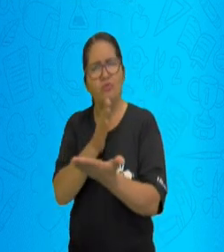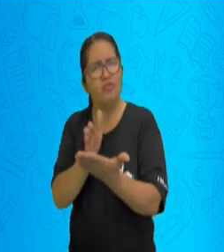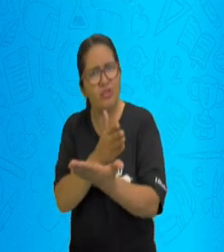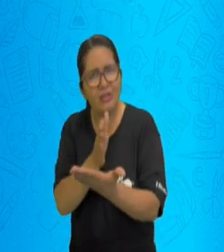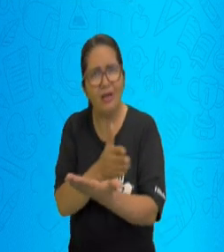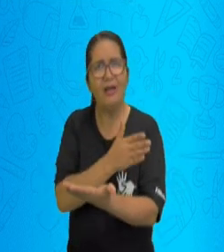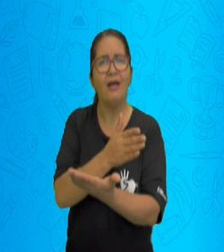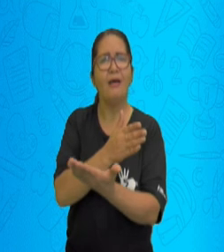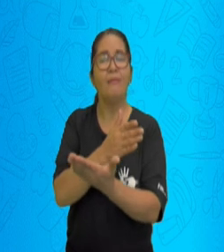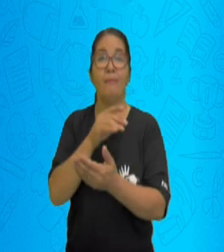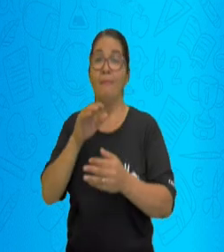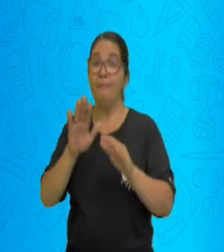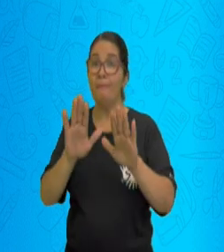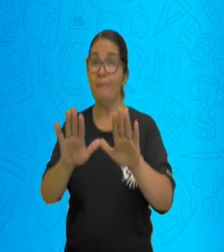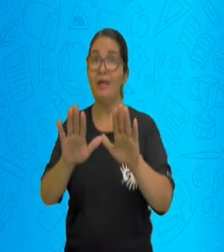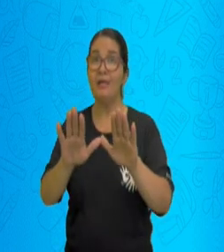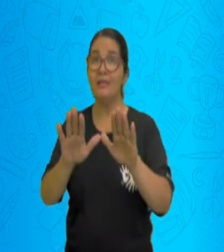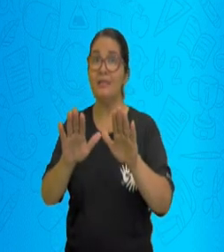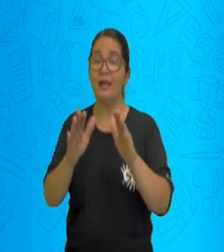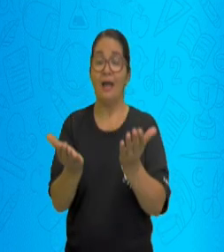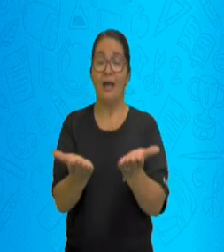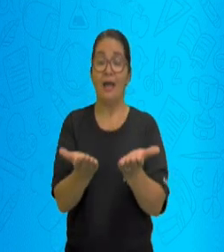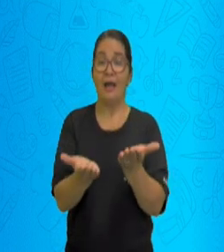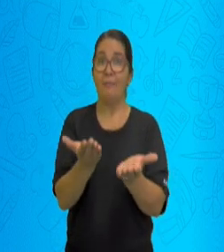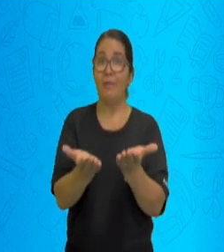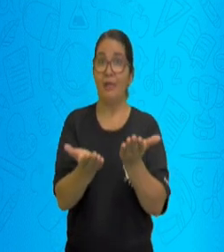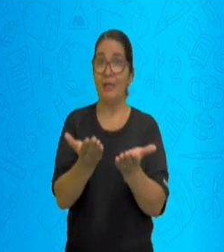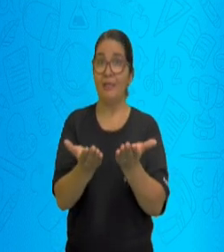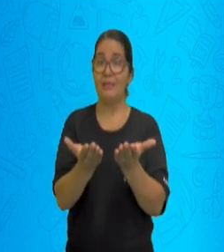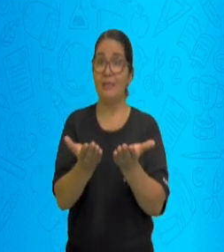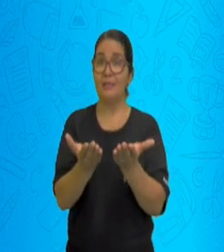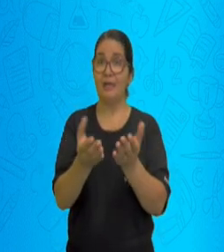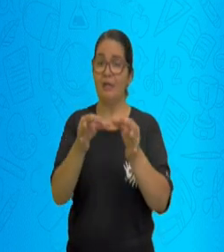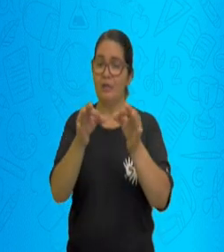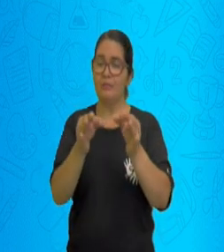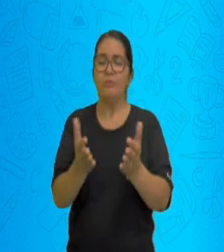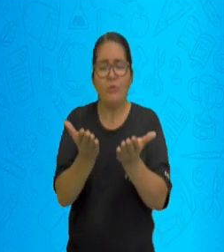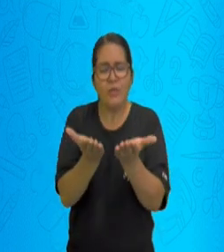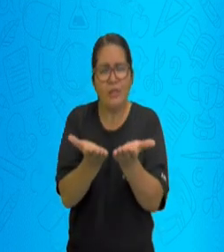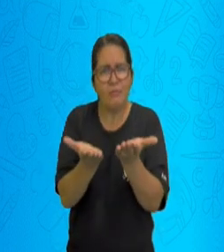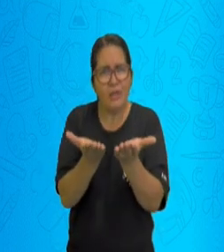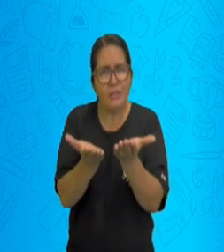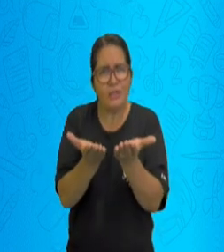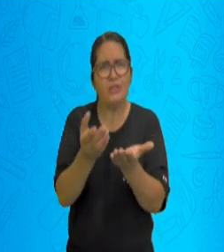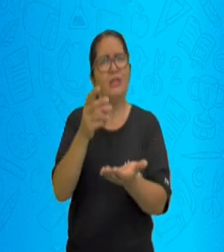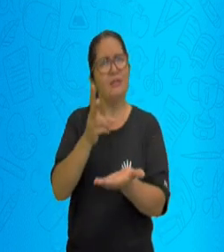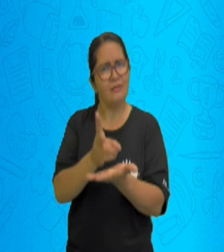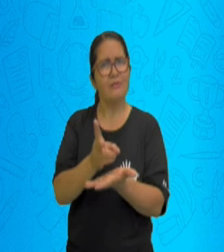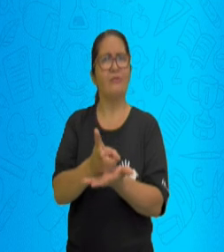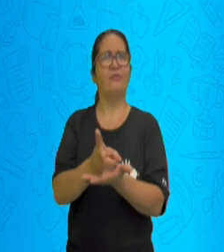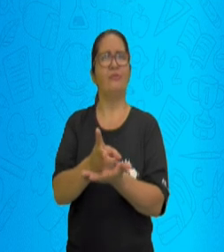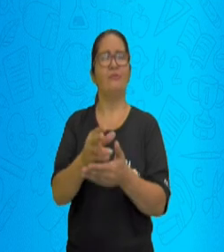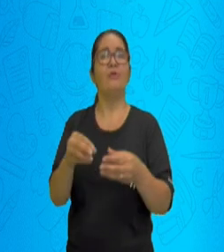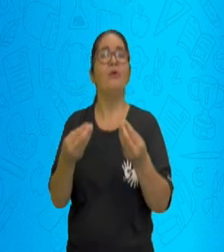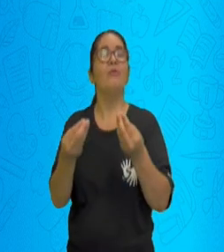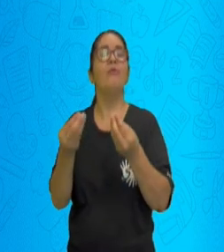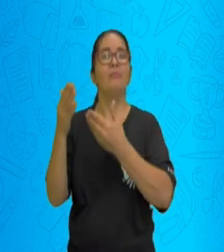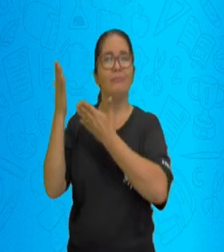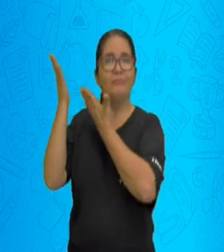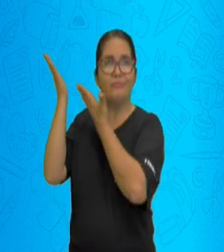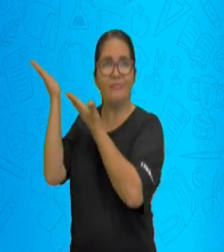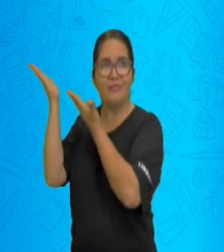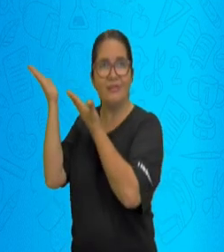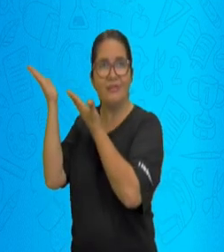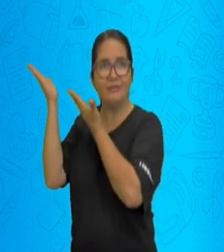analisar. Se nós retirarmos uma caixa de 500 gramas, ou de 1.000 gramas de